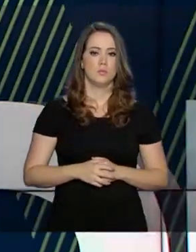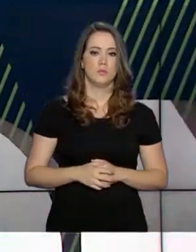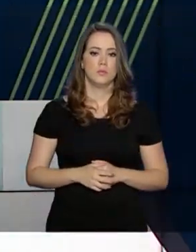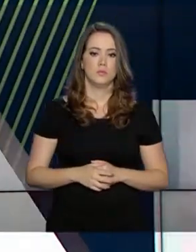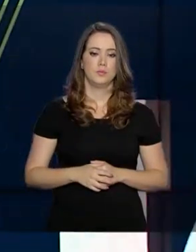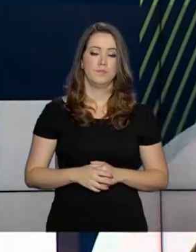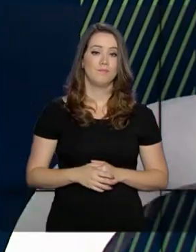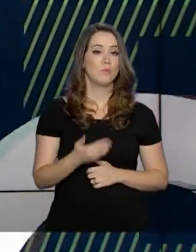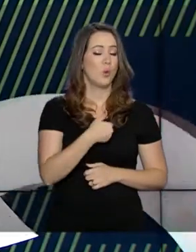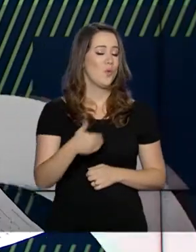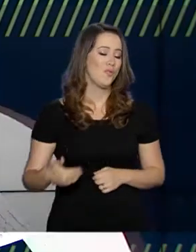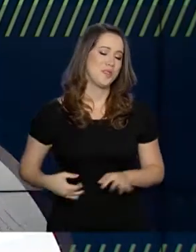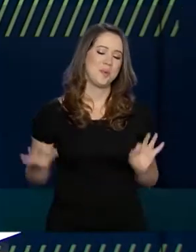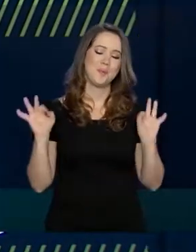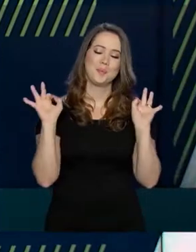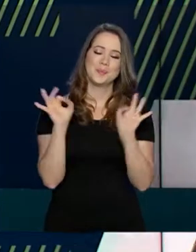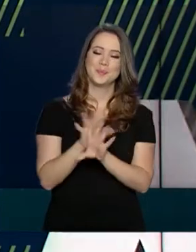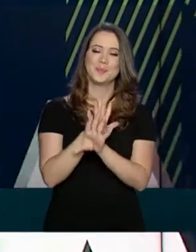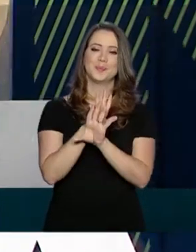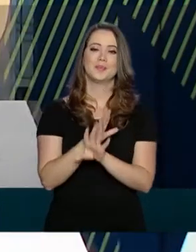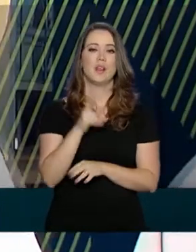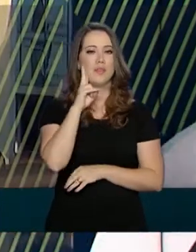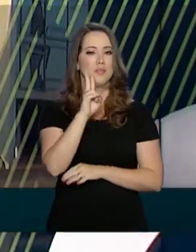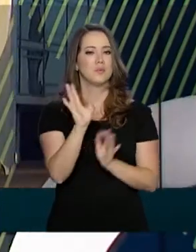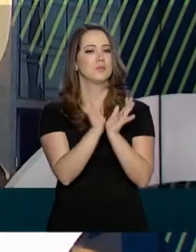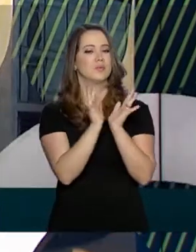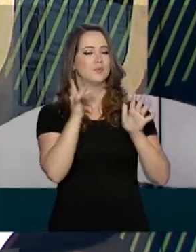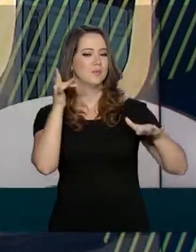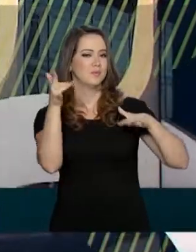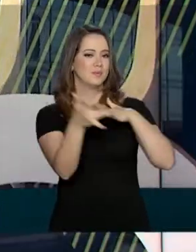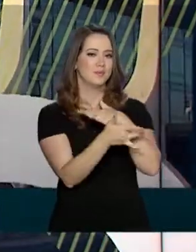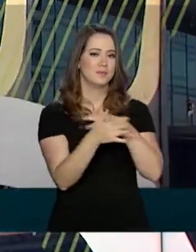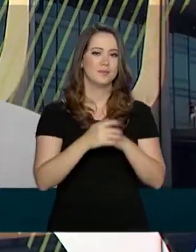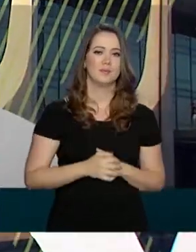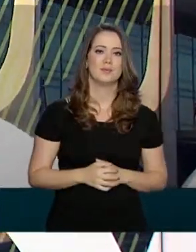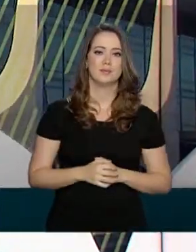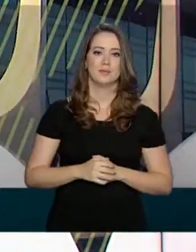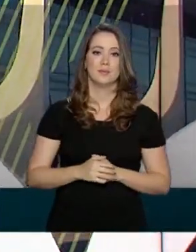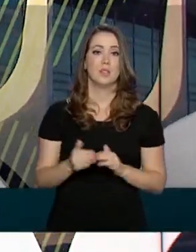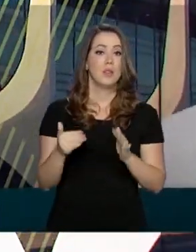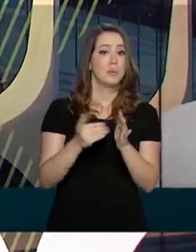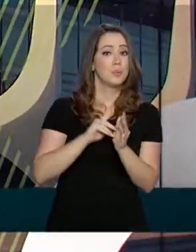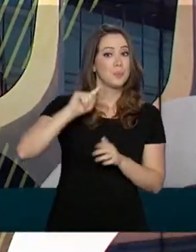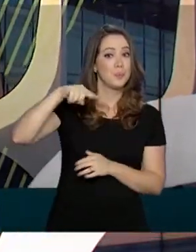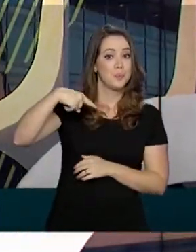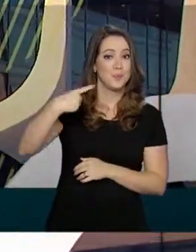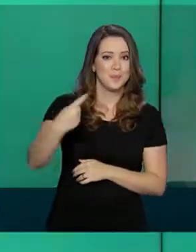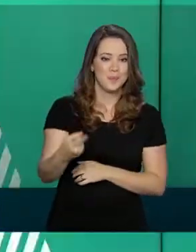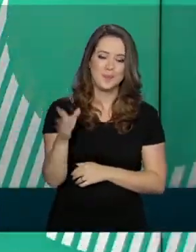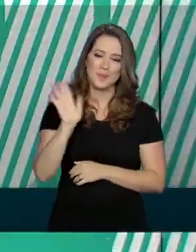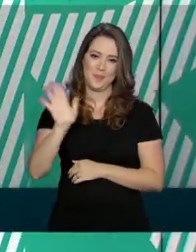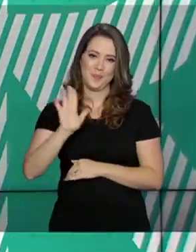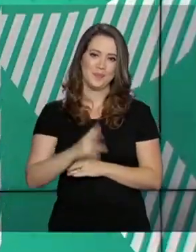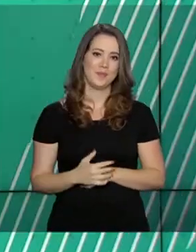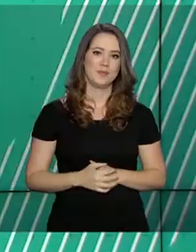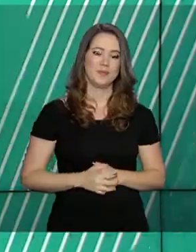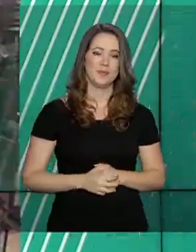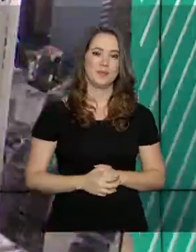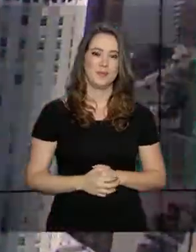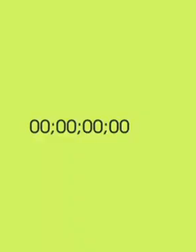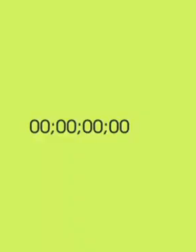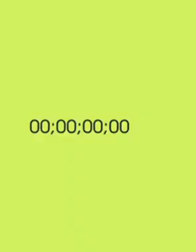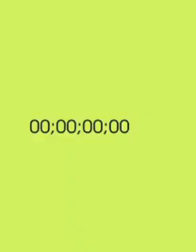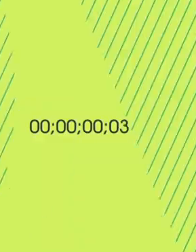O governo agora termina aqui e acompanha a gente também pelas nossas redes sociais. Nos encontramos na próxima edição.